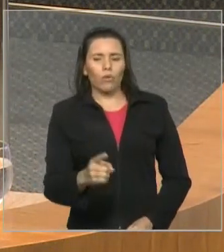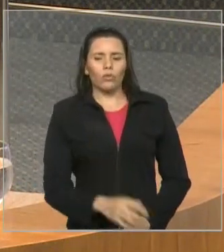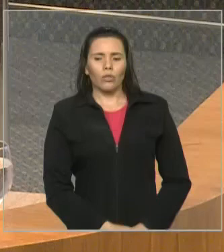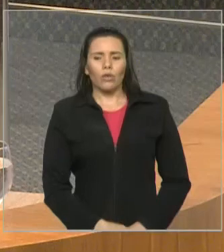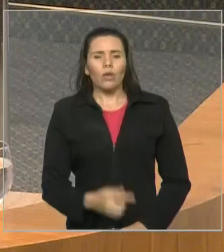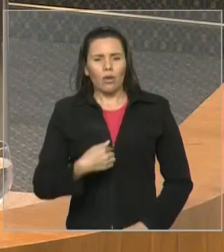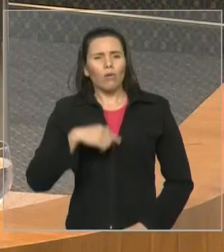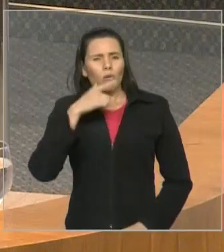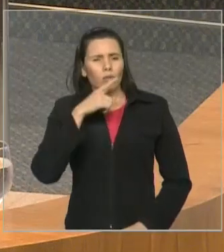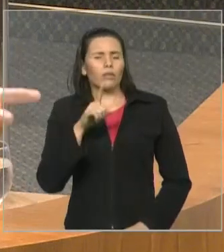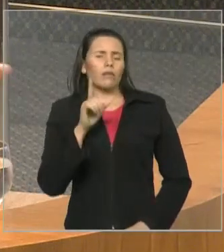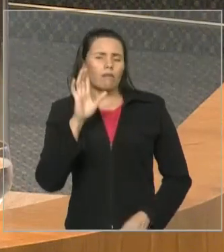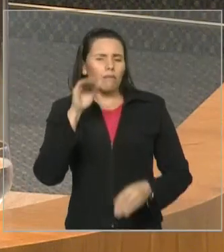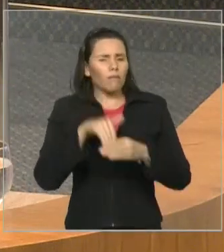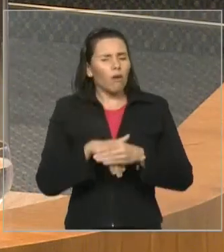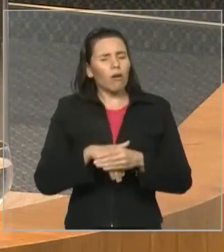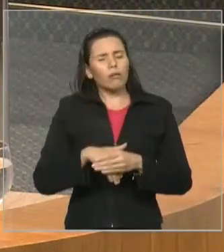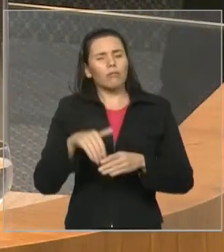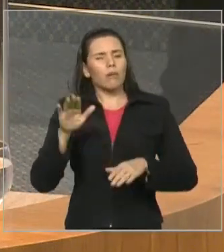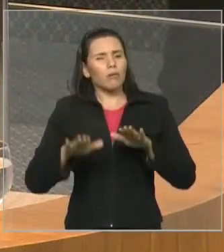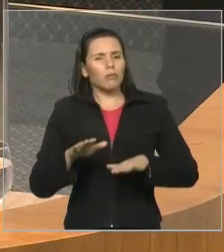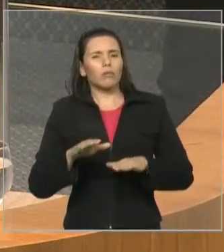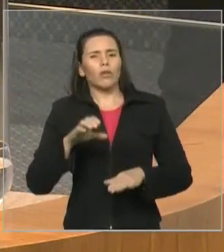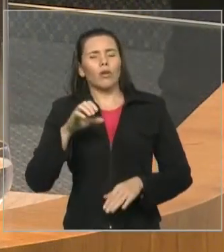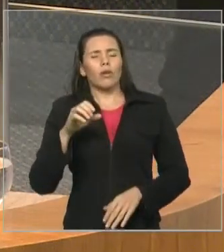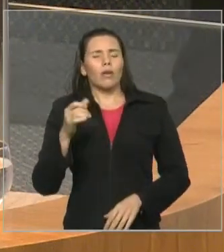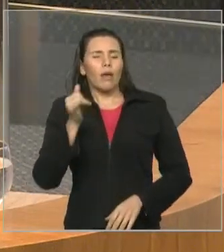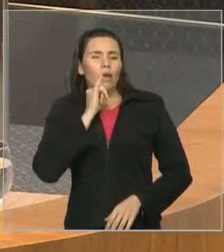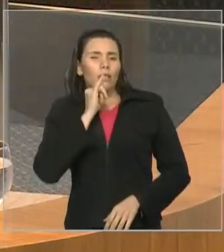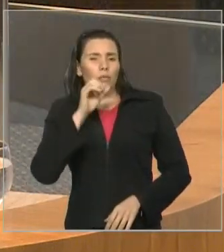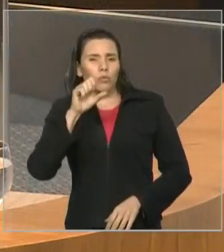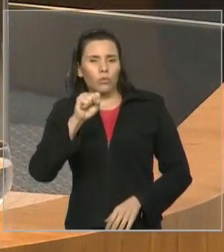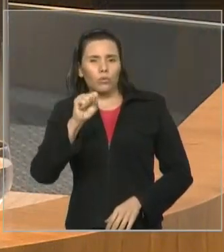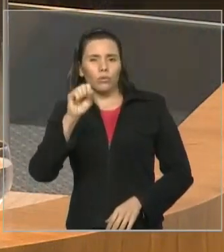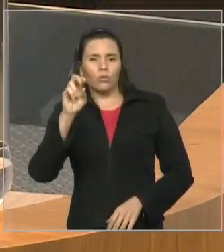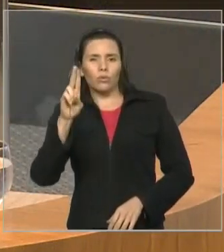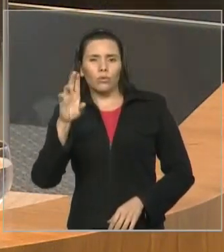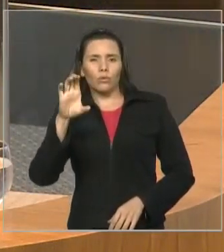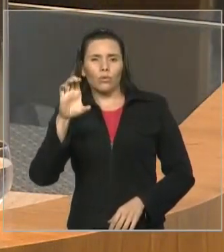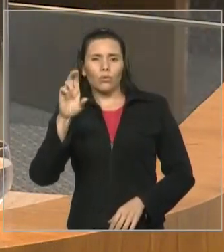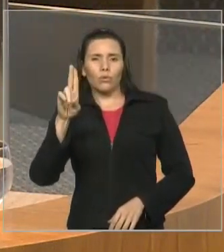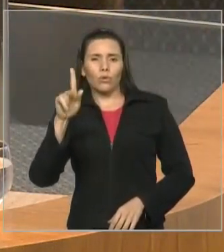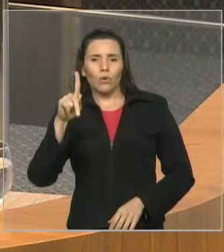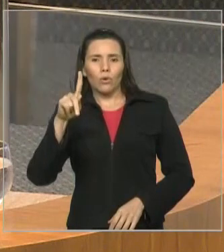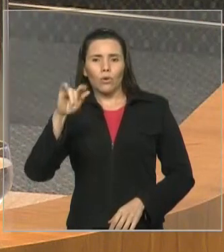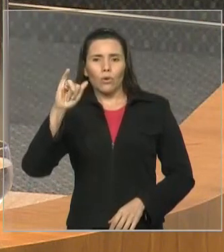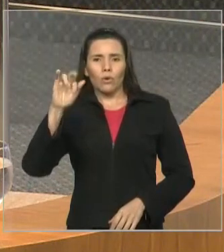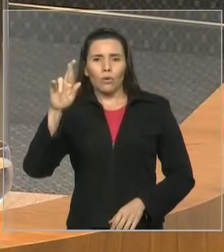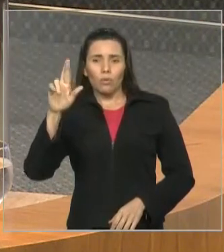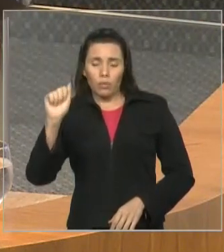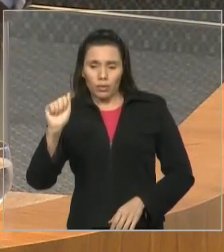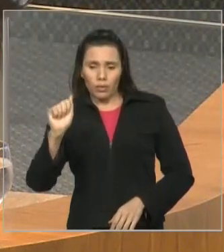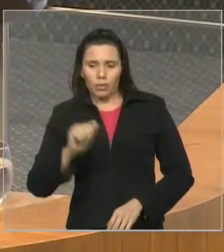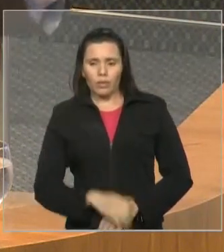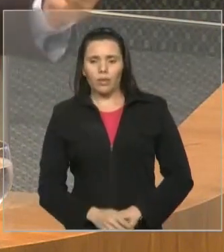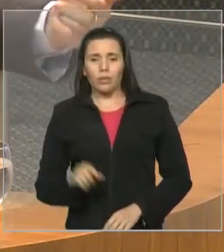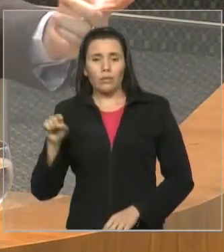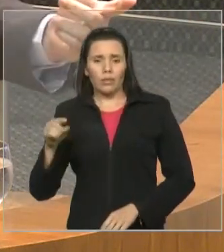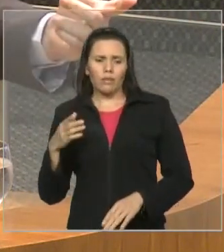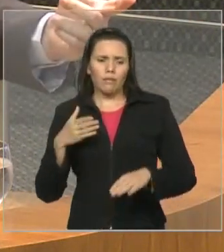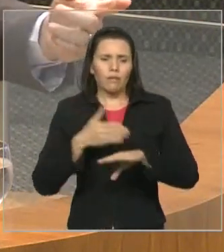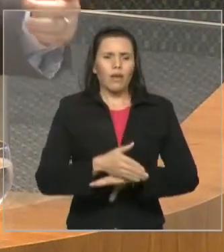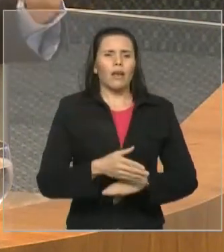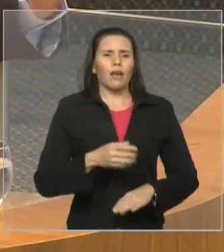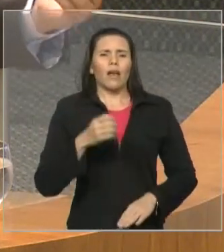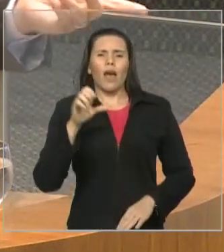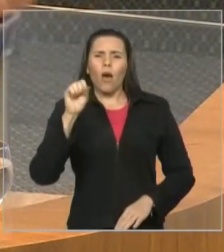em alguns deles, em Sucupira do Riachão, município belíssimo, por exemplo, de ter uma boa votação lá, você vai, você gasta oito horas